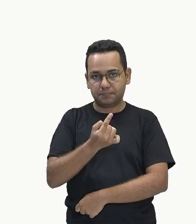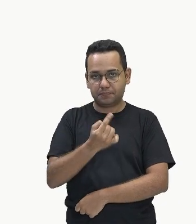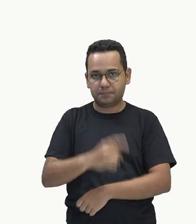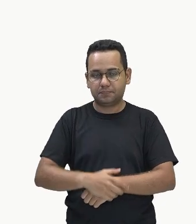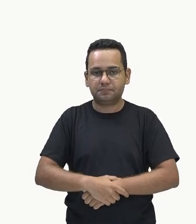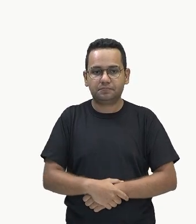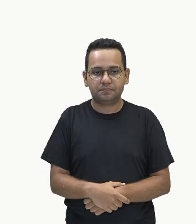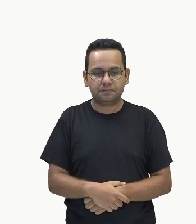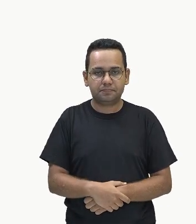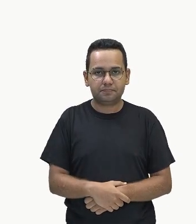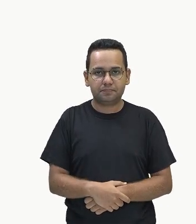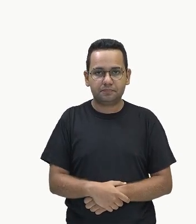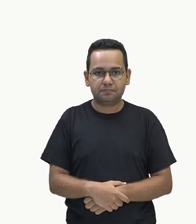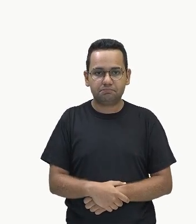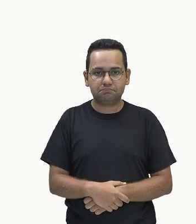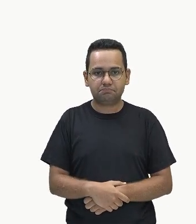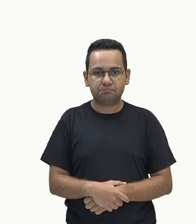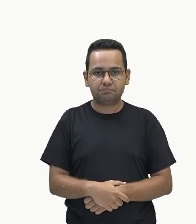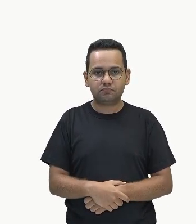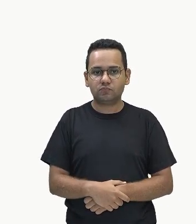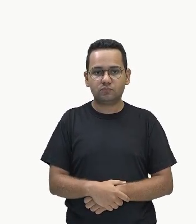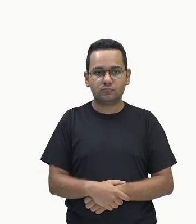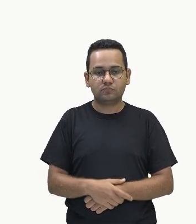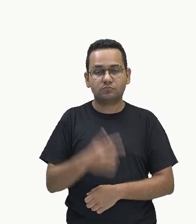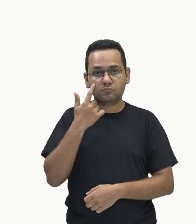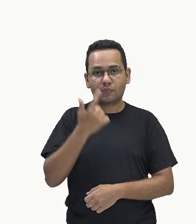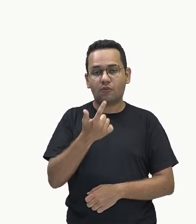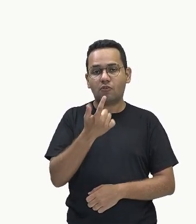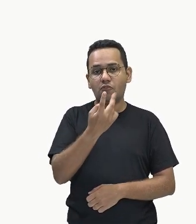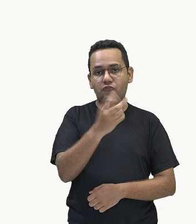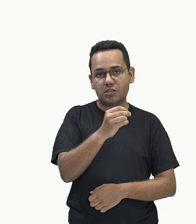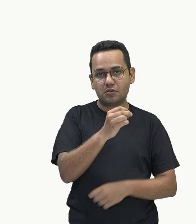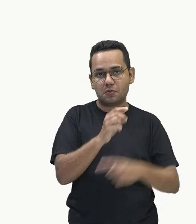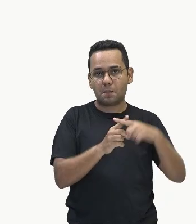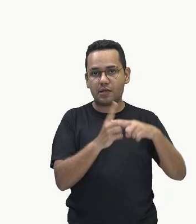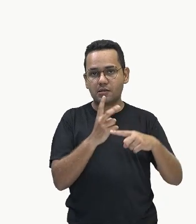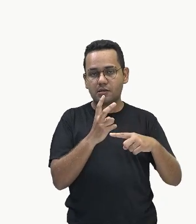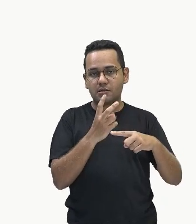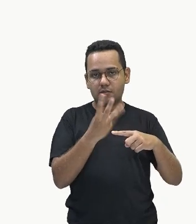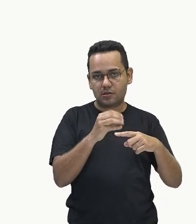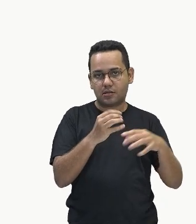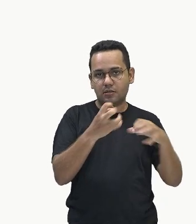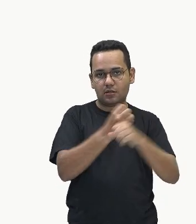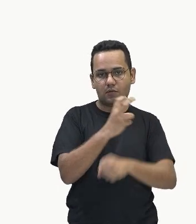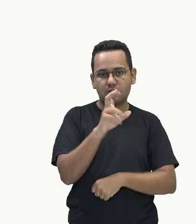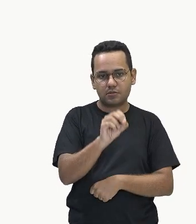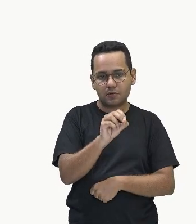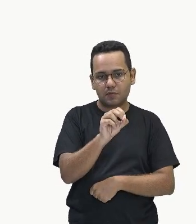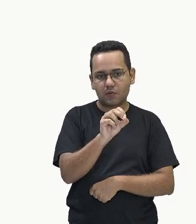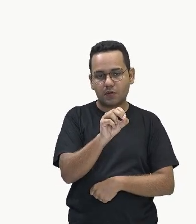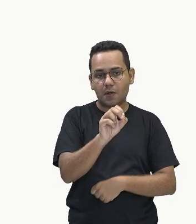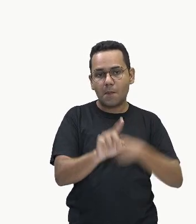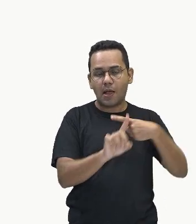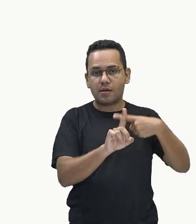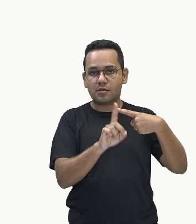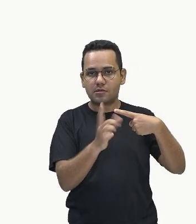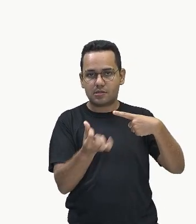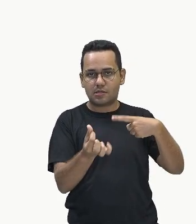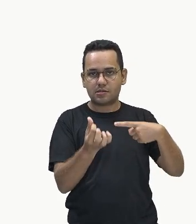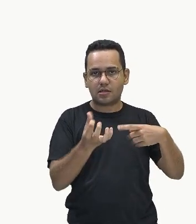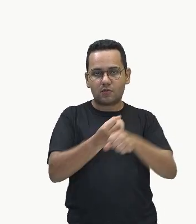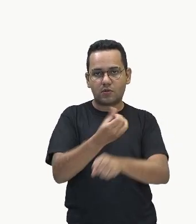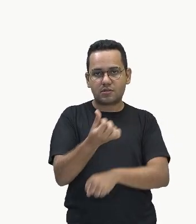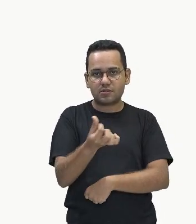Ok? Basta a gente somar, 20 mais 30, dá 50, mais 16, 66,